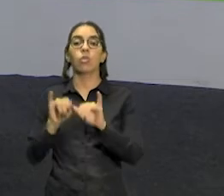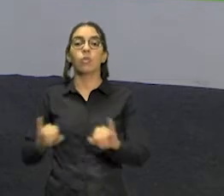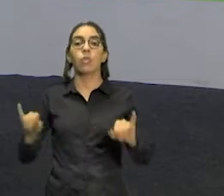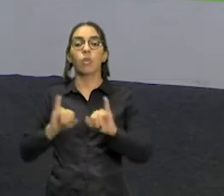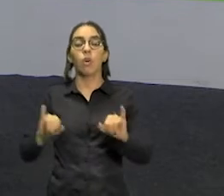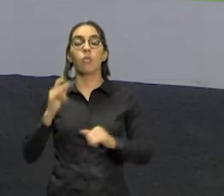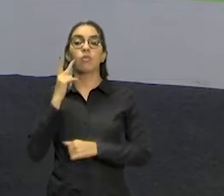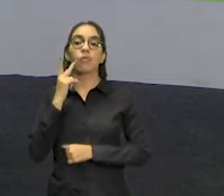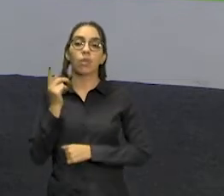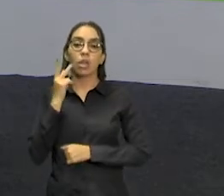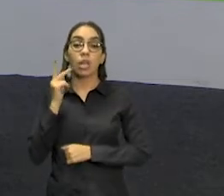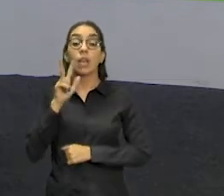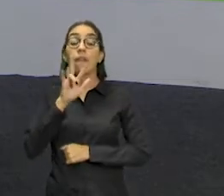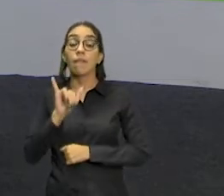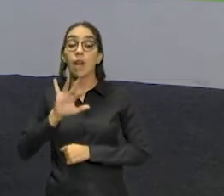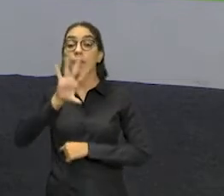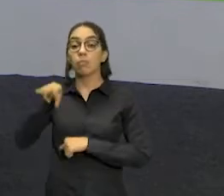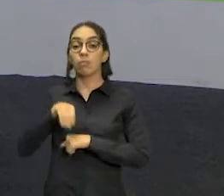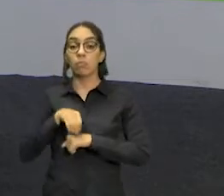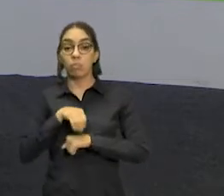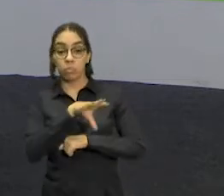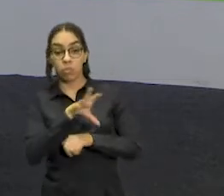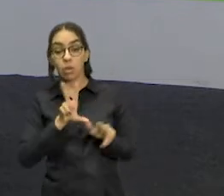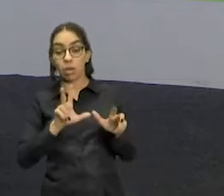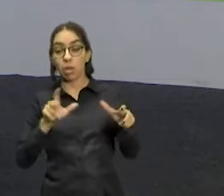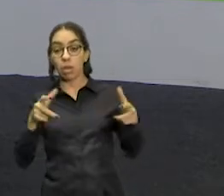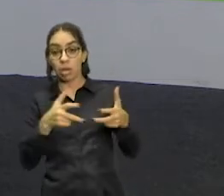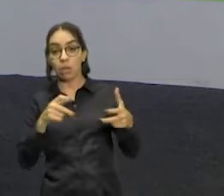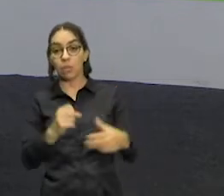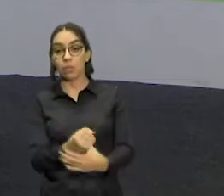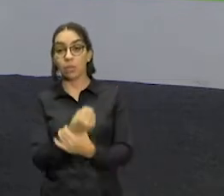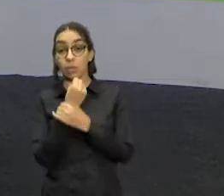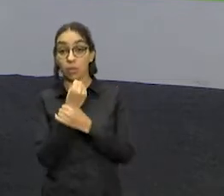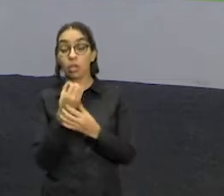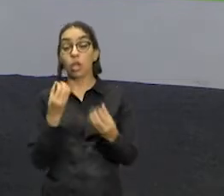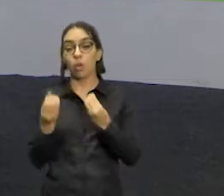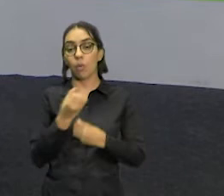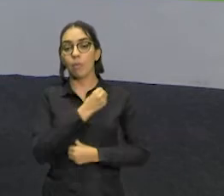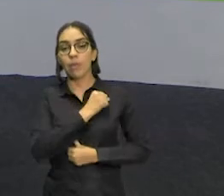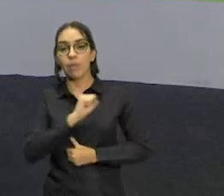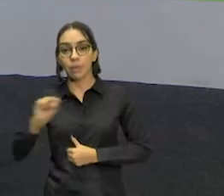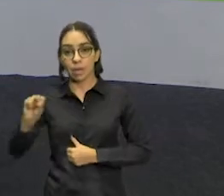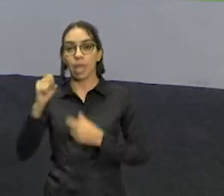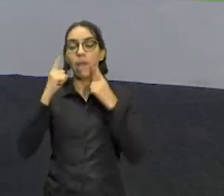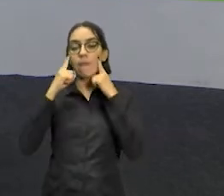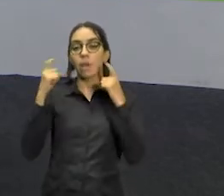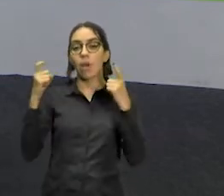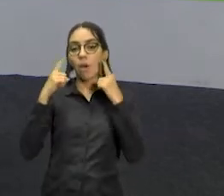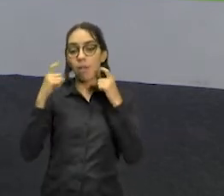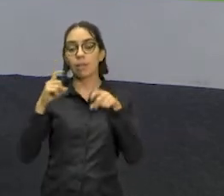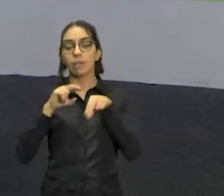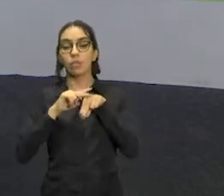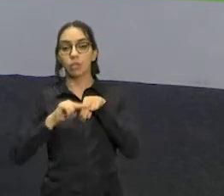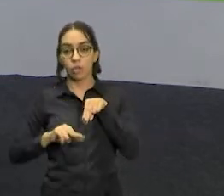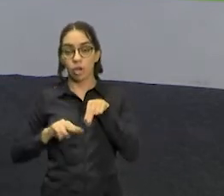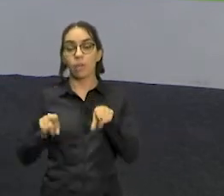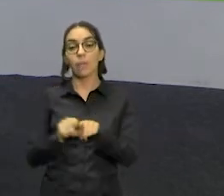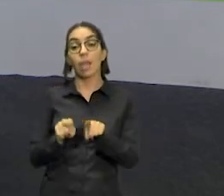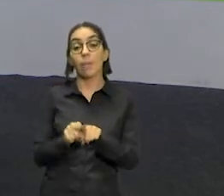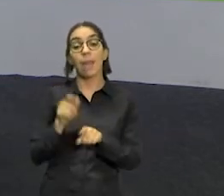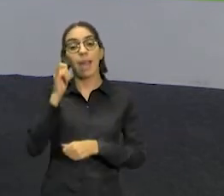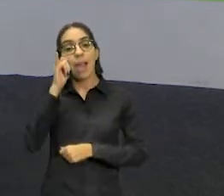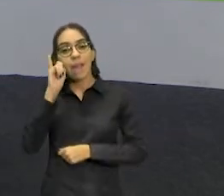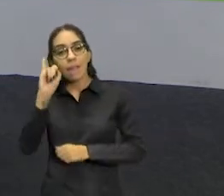encaminhará o projeto à Câmara Municipal para garantir o enfrentamento à violência de gênero, prevenção e combate à violência